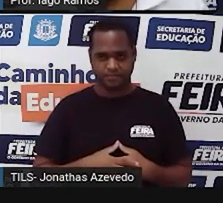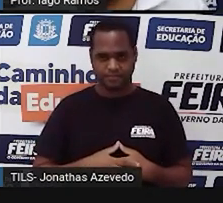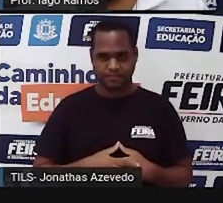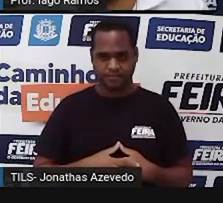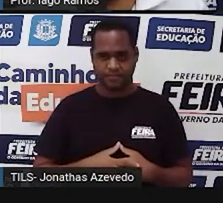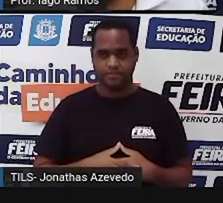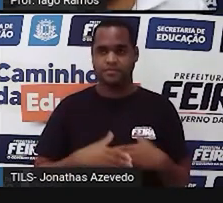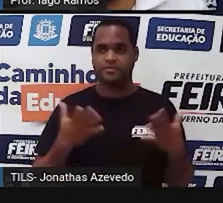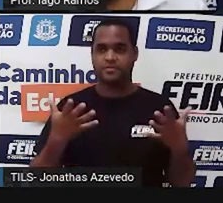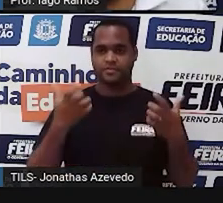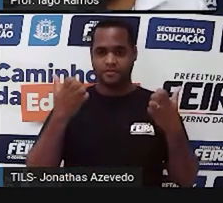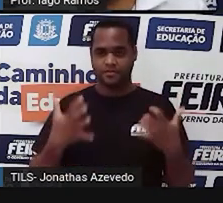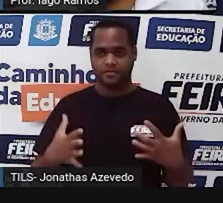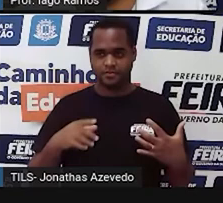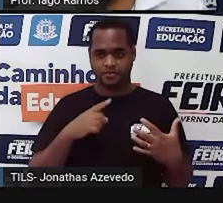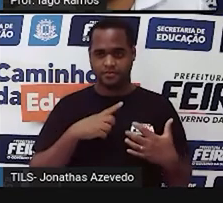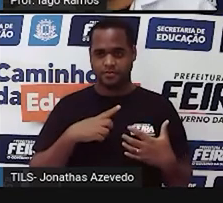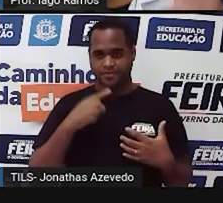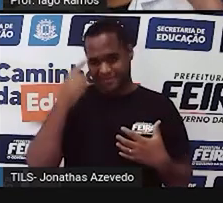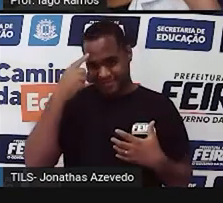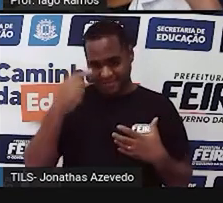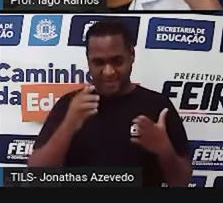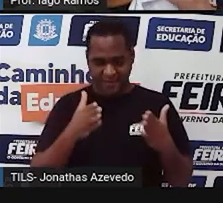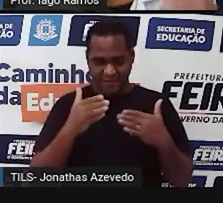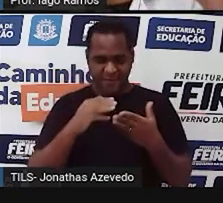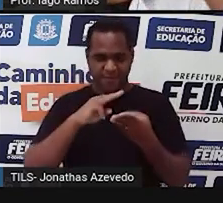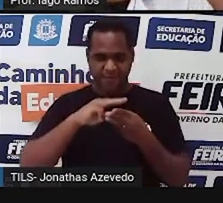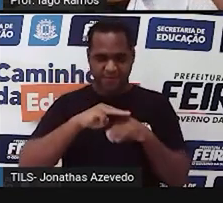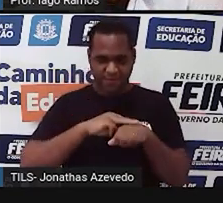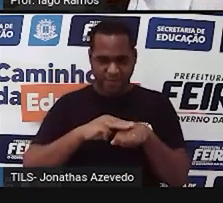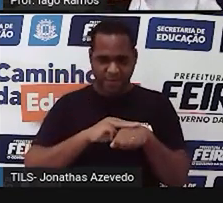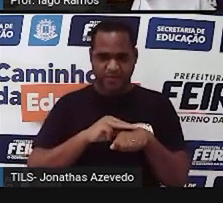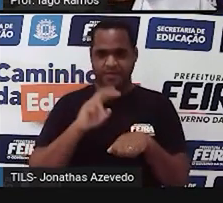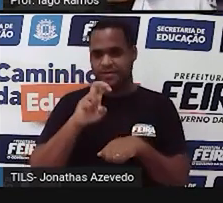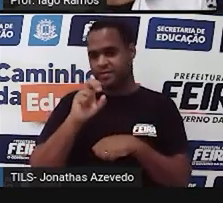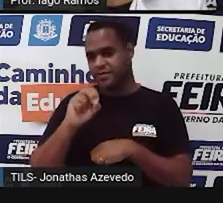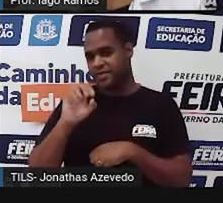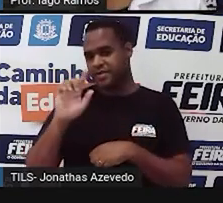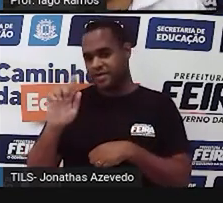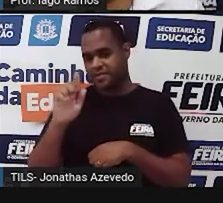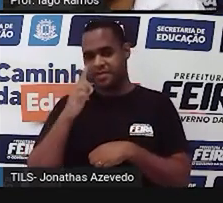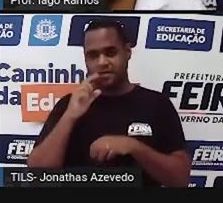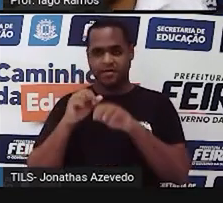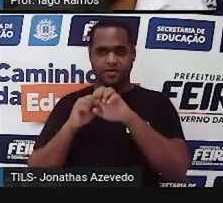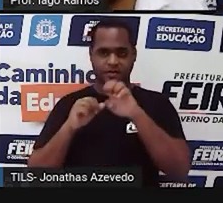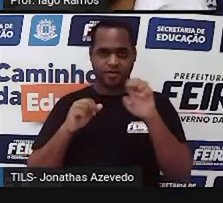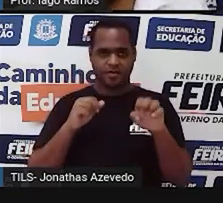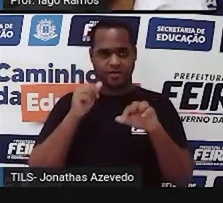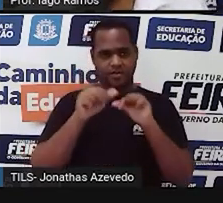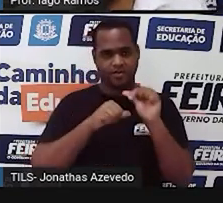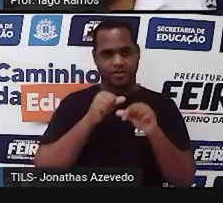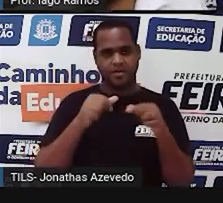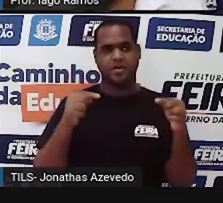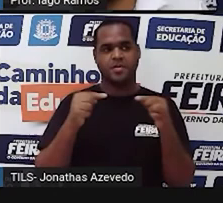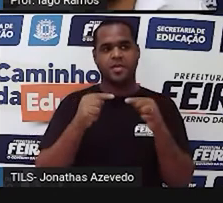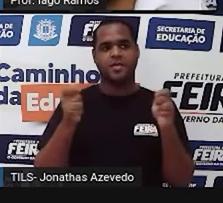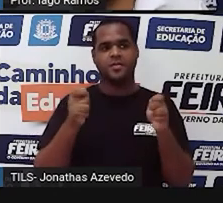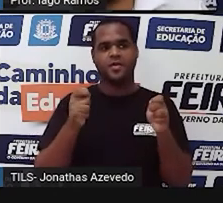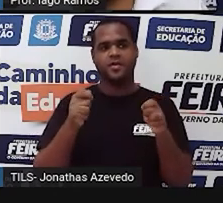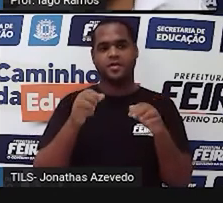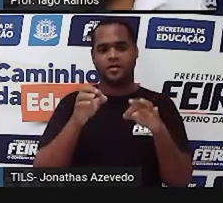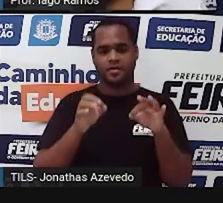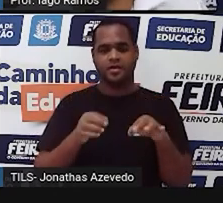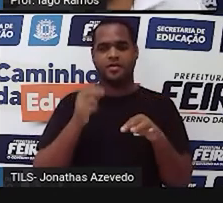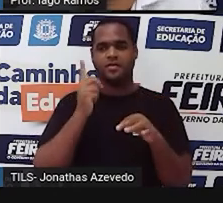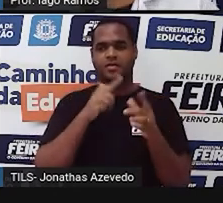Agora, se uma caixinha marrom que tem 50 gramas for tirada do lado esquerdo, o que deverá ser feito no lado